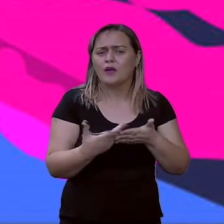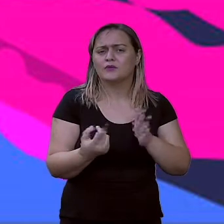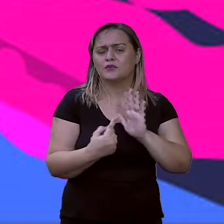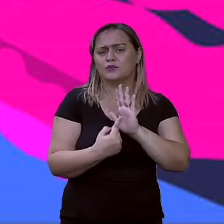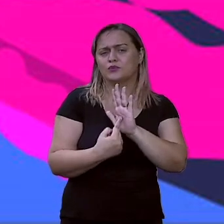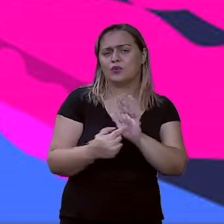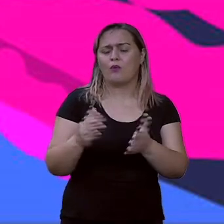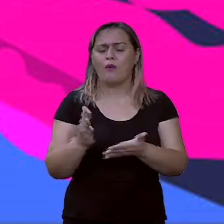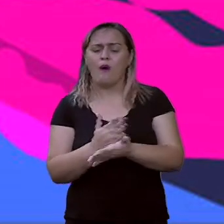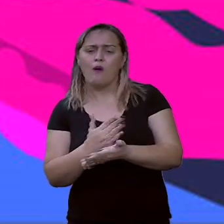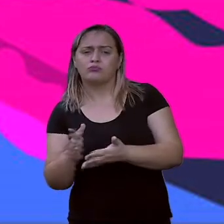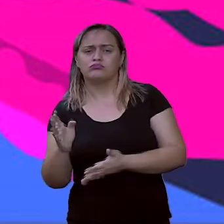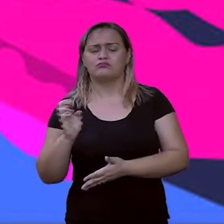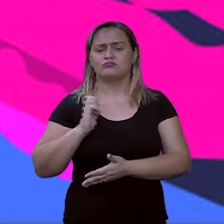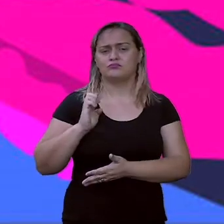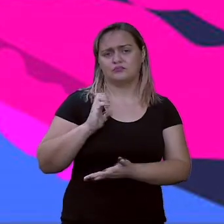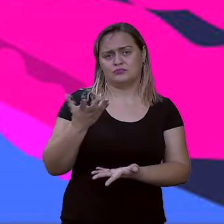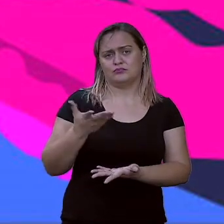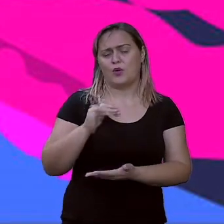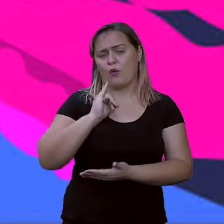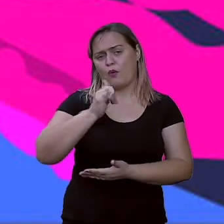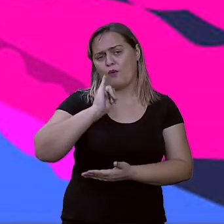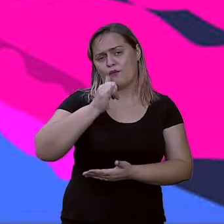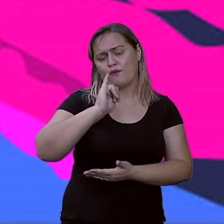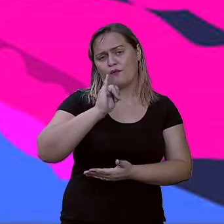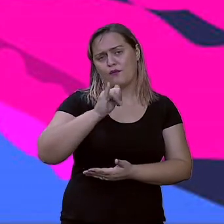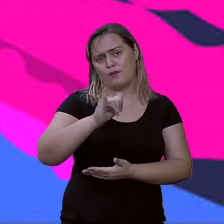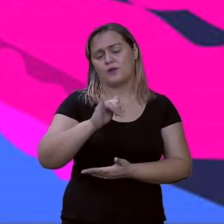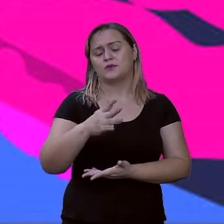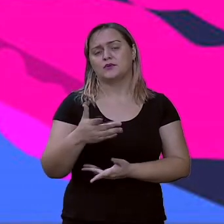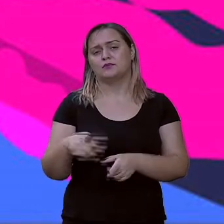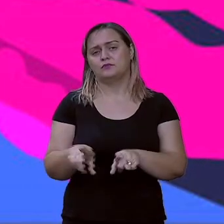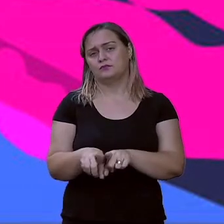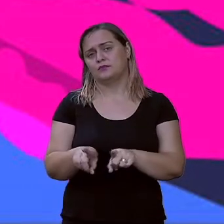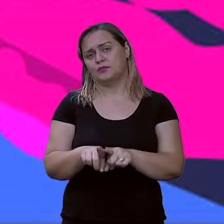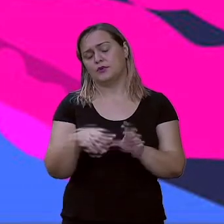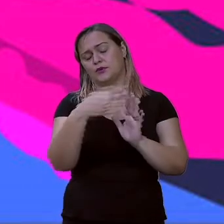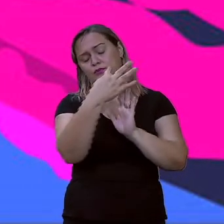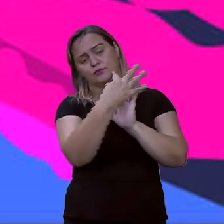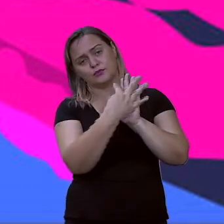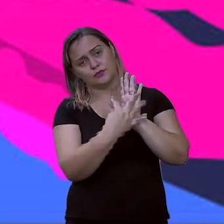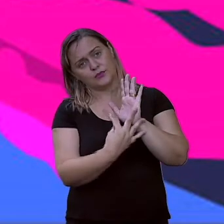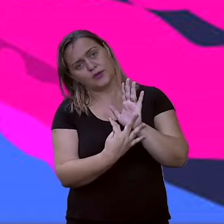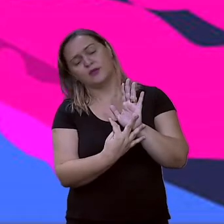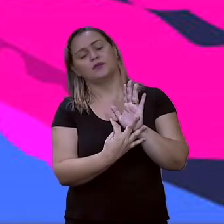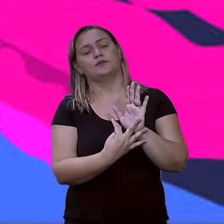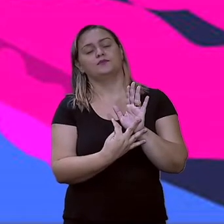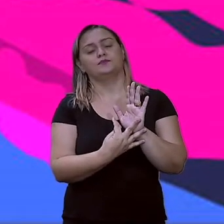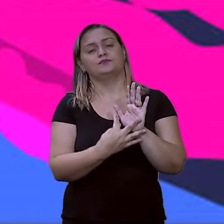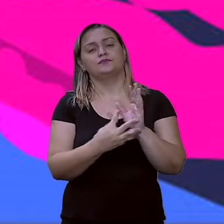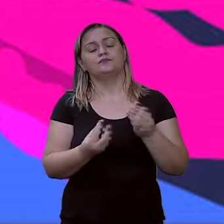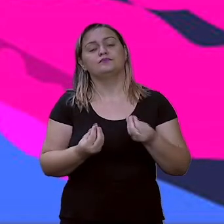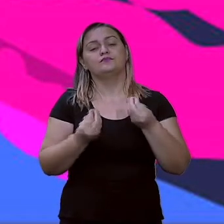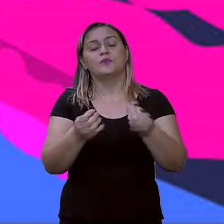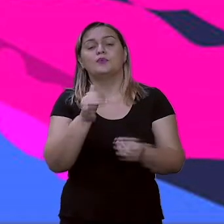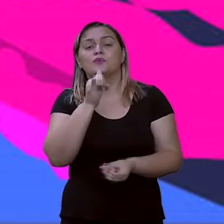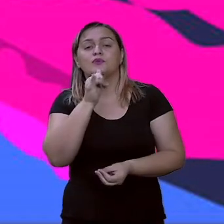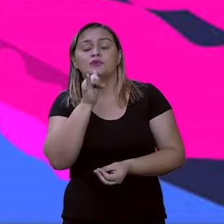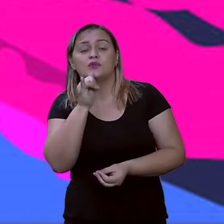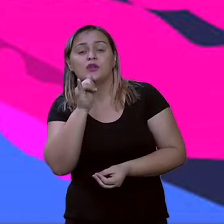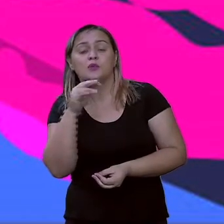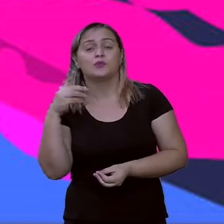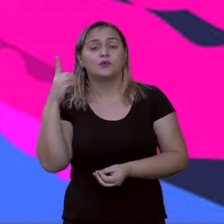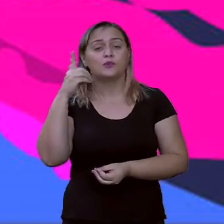como por exemplo, aí, dados estatísticos, né? Deu como exemplo a posição do